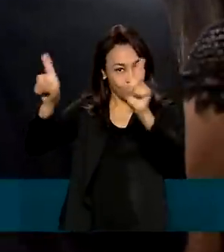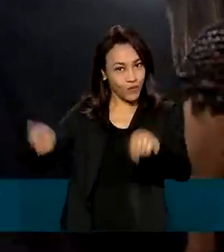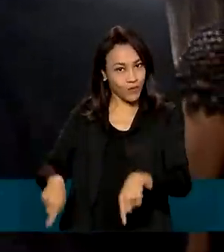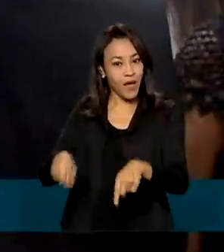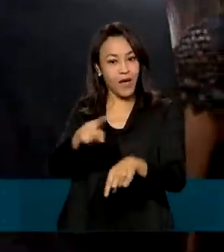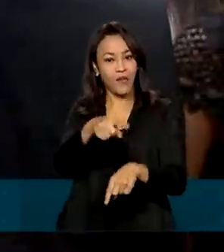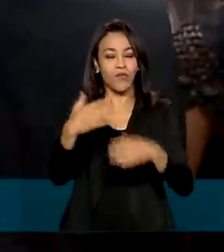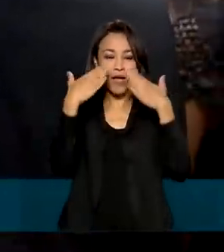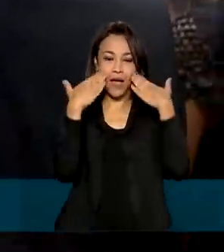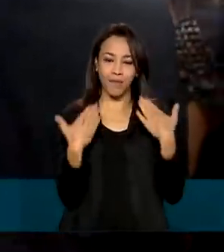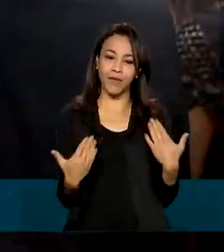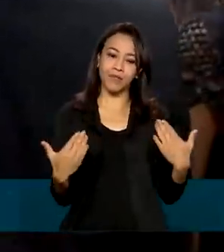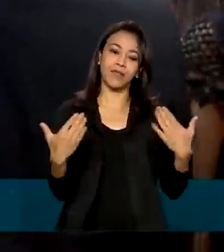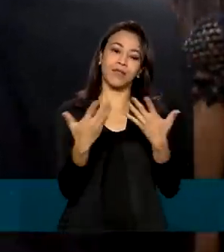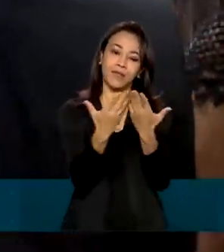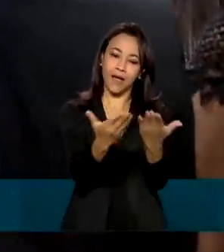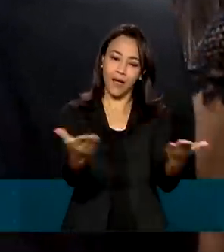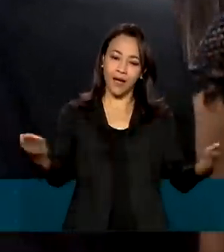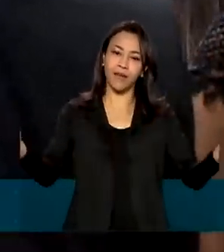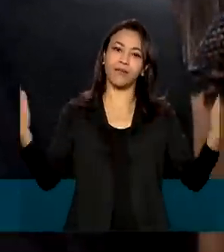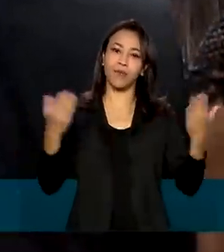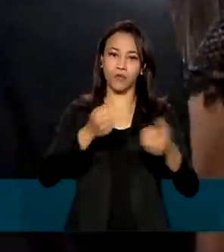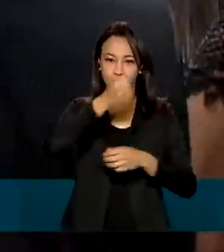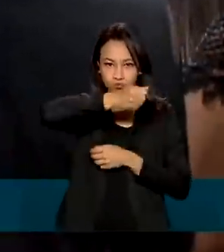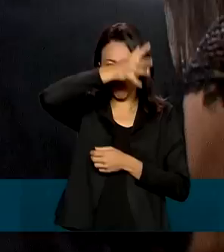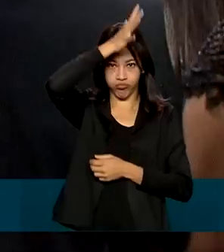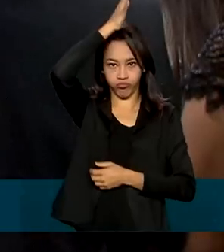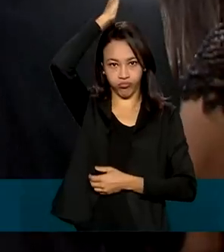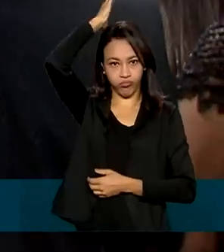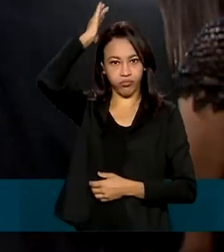pela fanfarra dos Dragões da Independência.